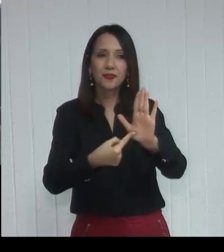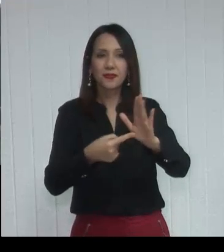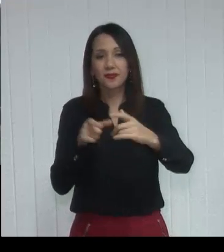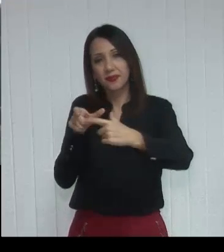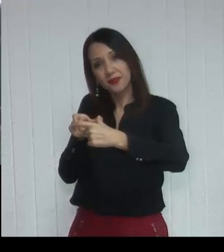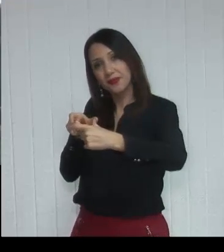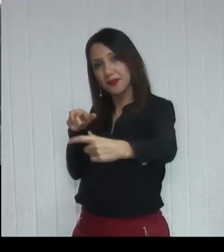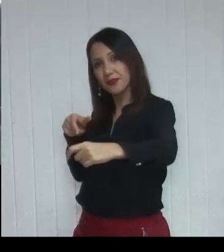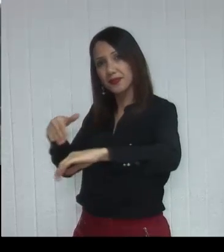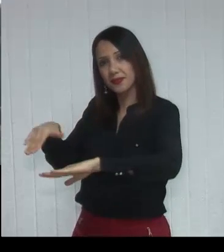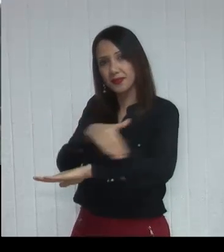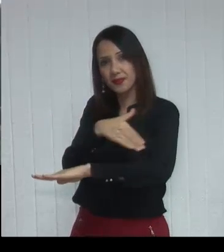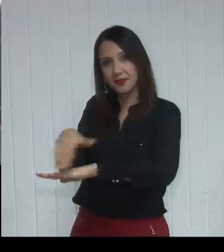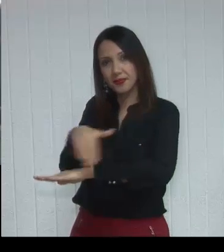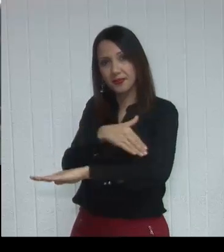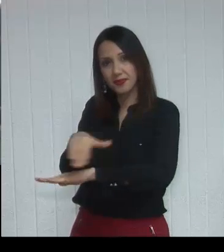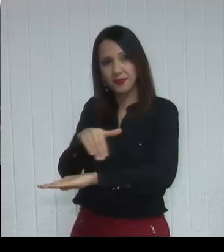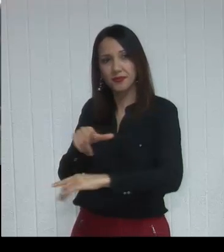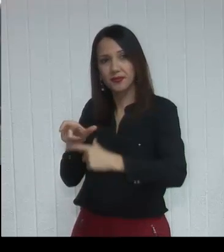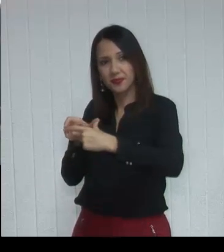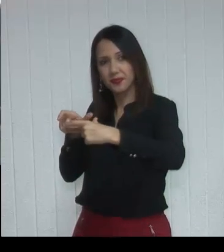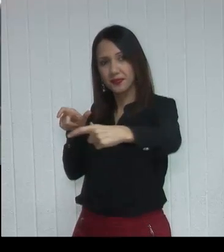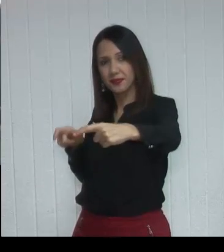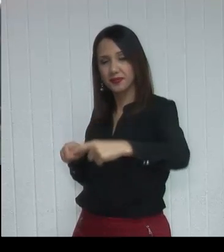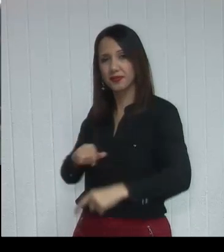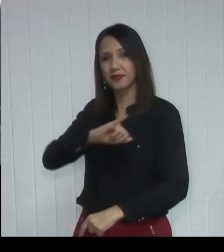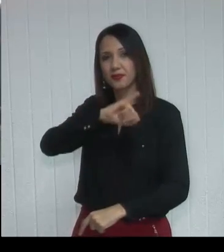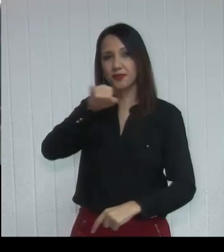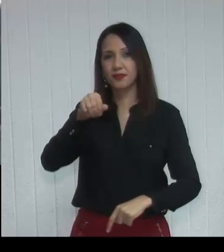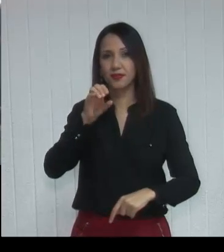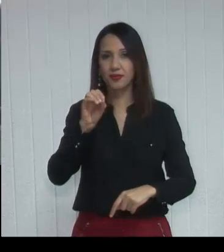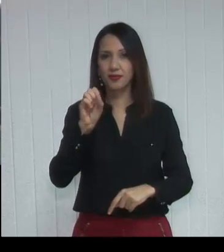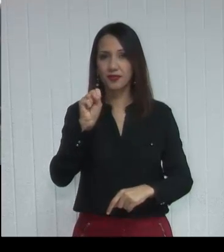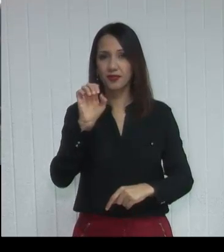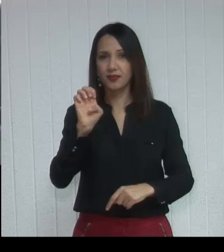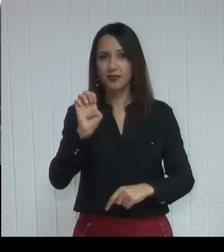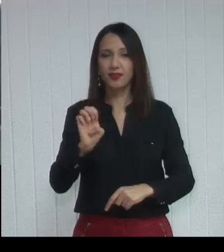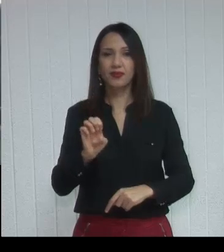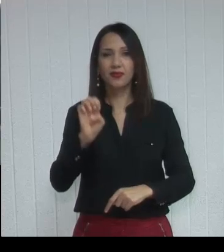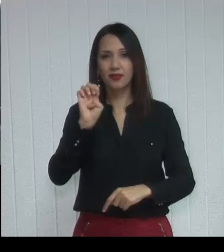rua José Vendemiate e alguns moradores ali da rua.